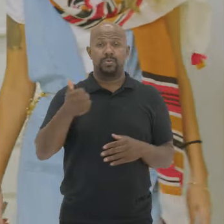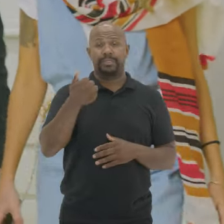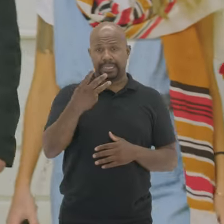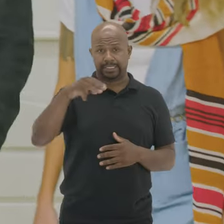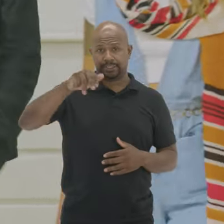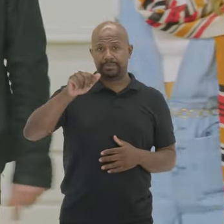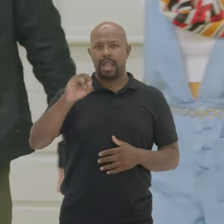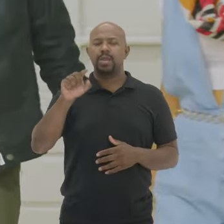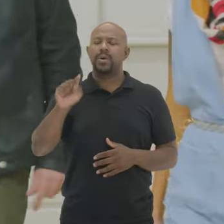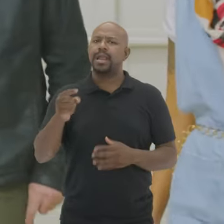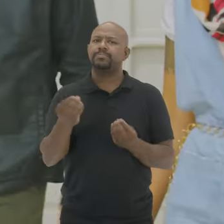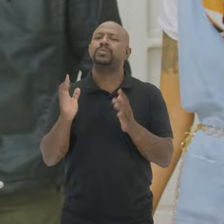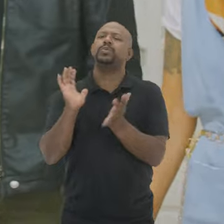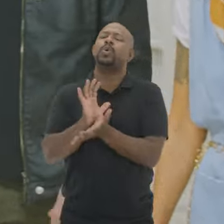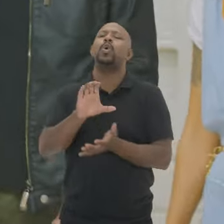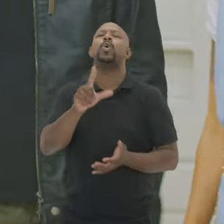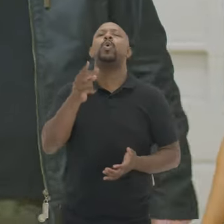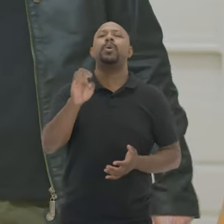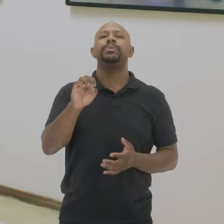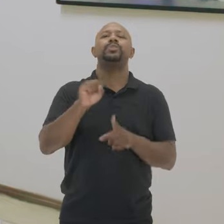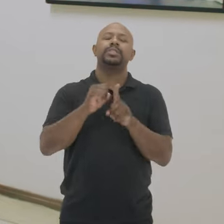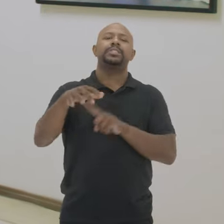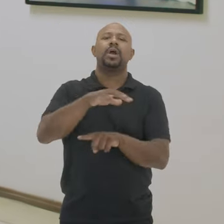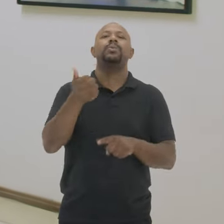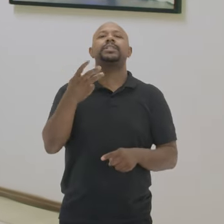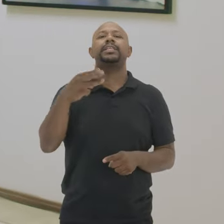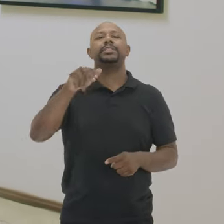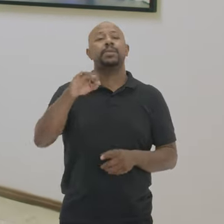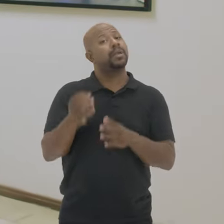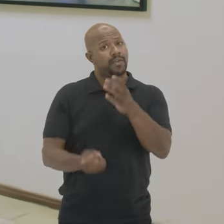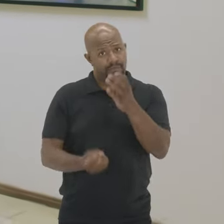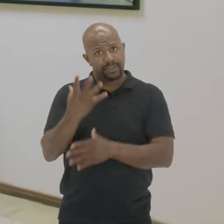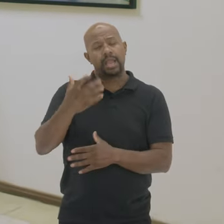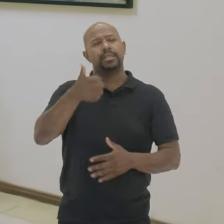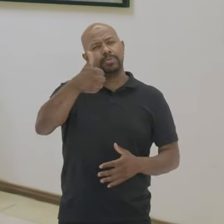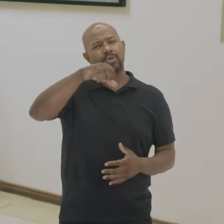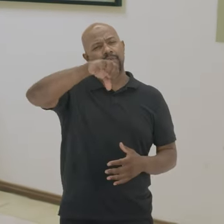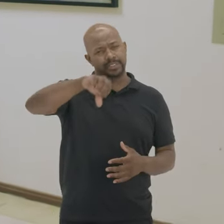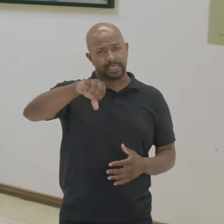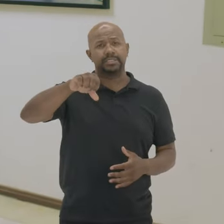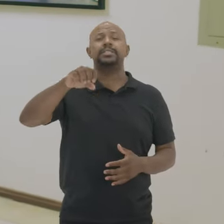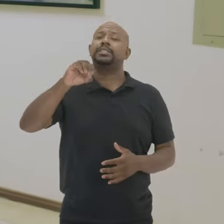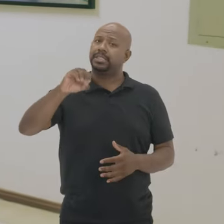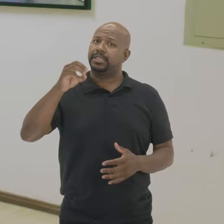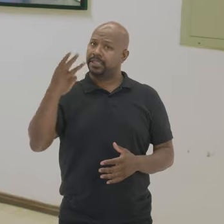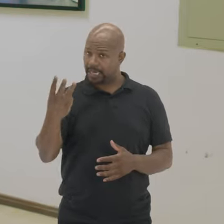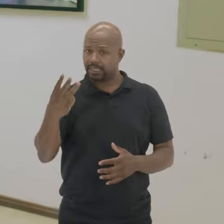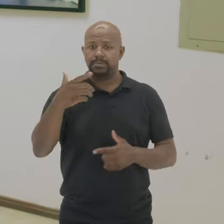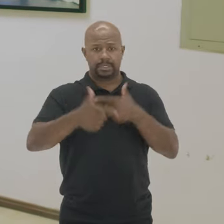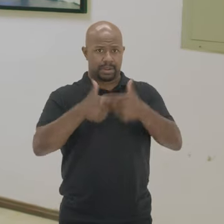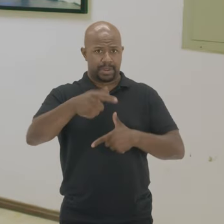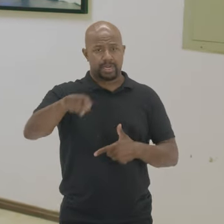Museu 13 de Maio Ele é herança Do Clube Social 13 de Maio Que foi fundado Em 1903